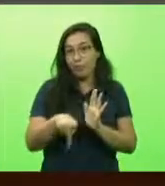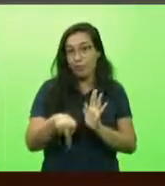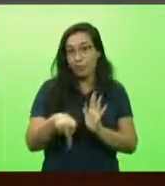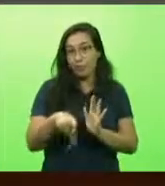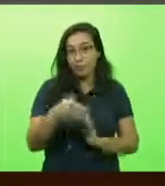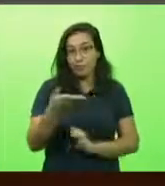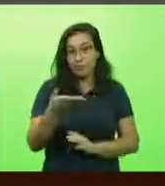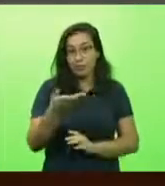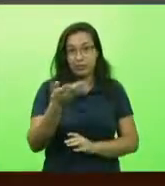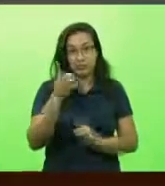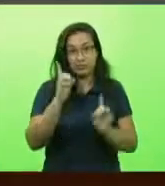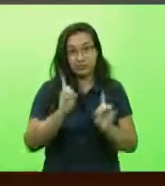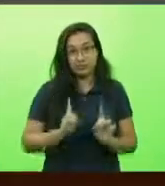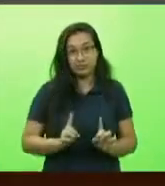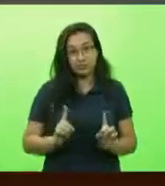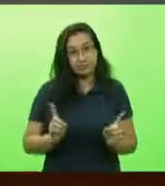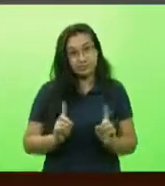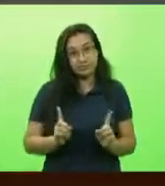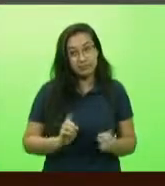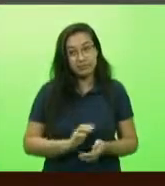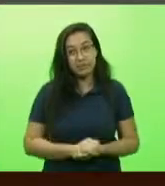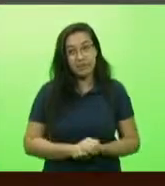Mas catarinenses e deputados,